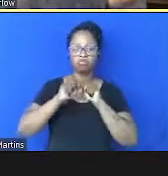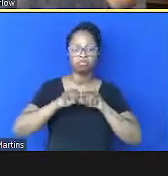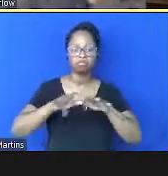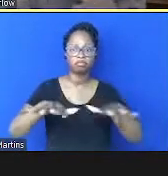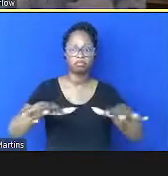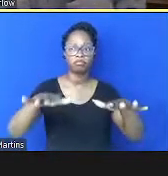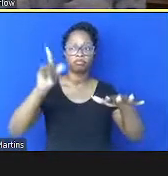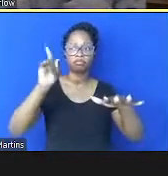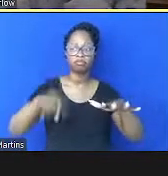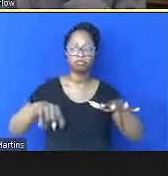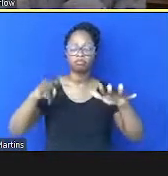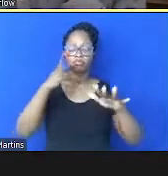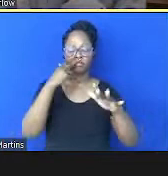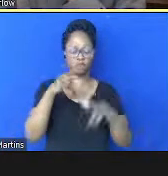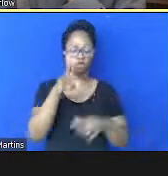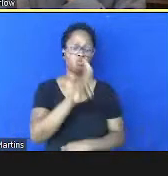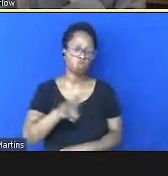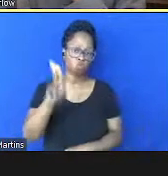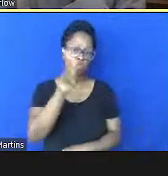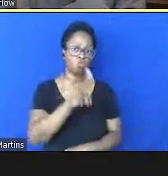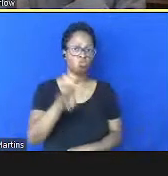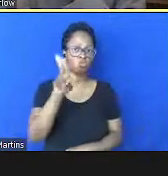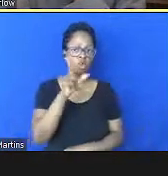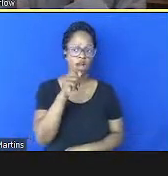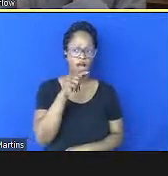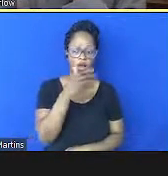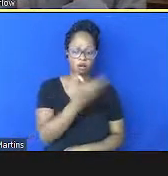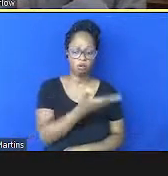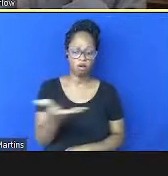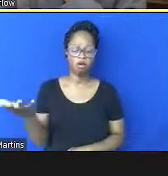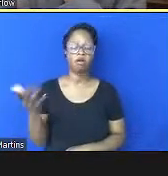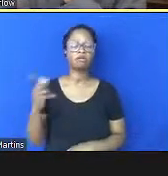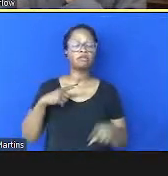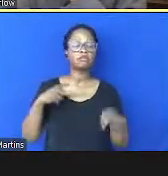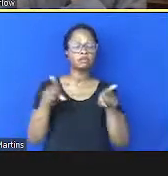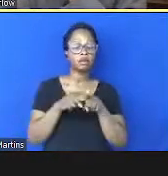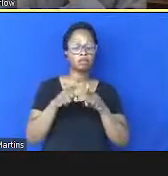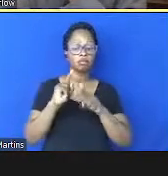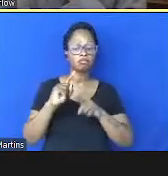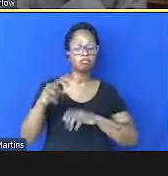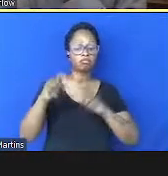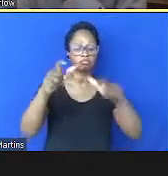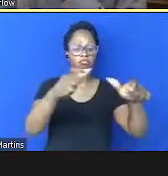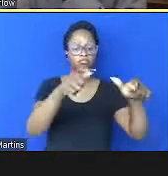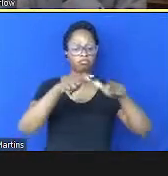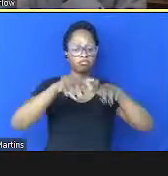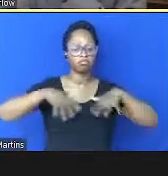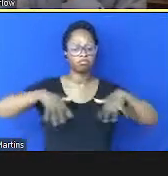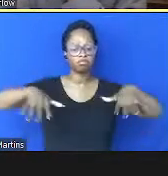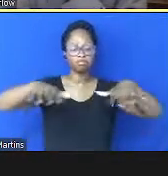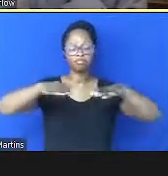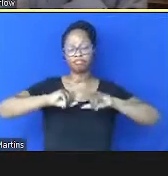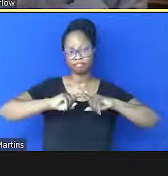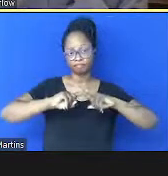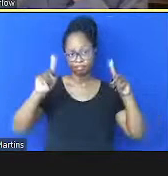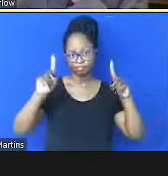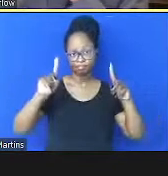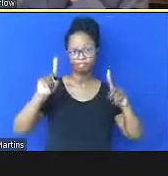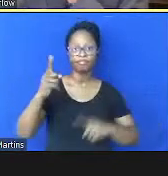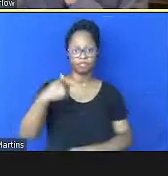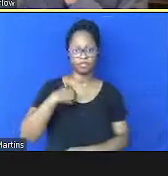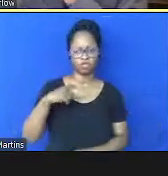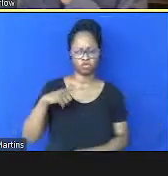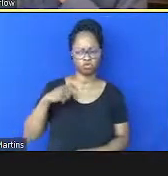e usa muito da água potável e do território e, no entanto, eu estava numa